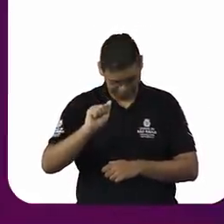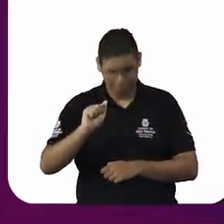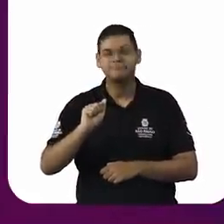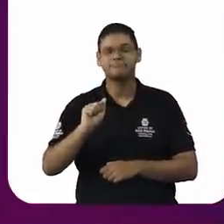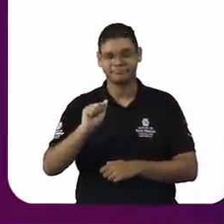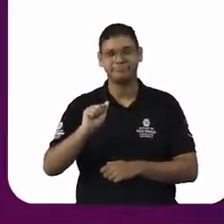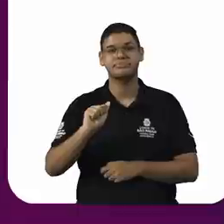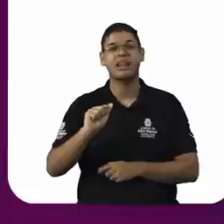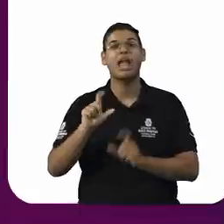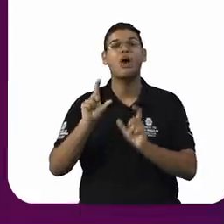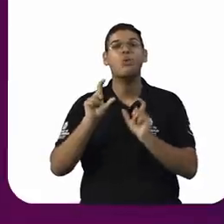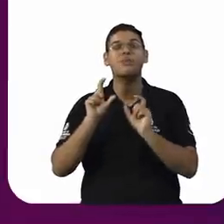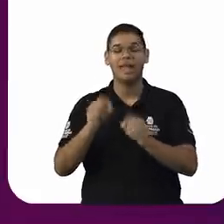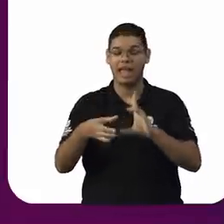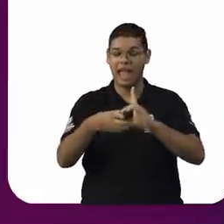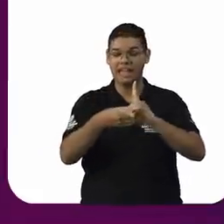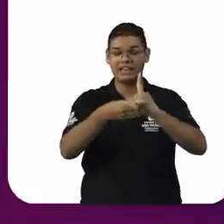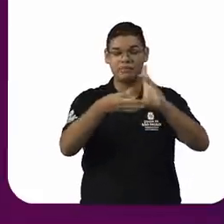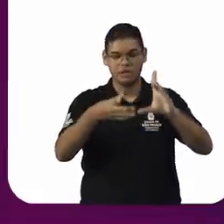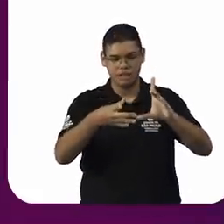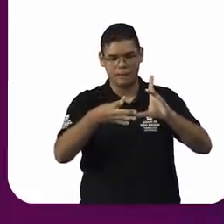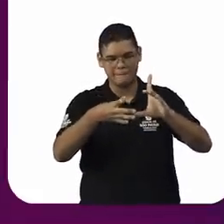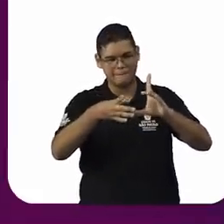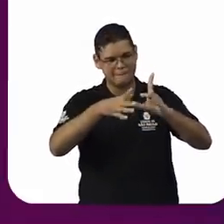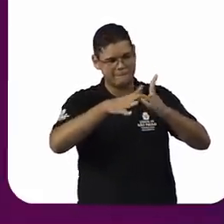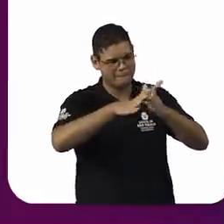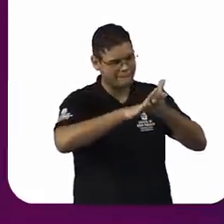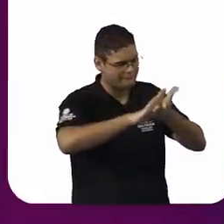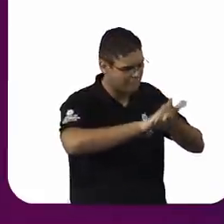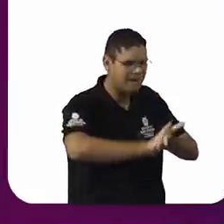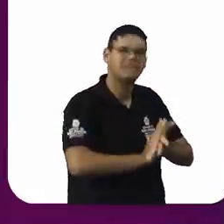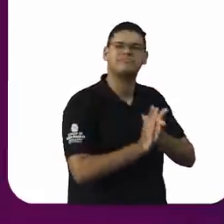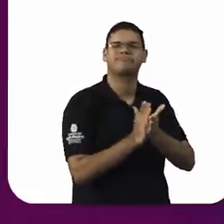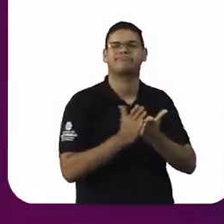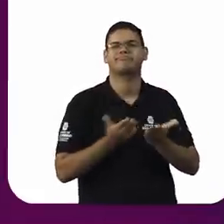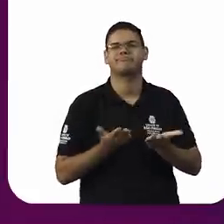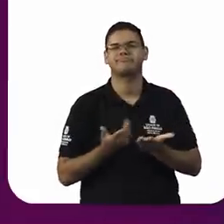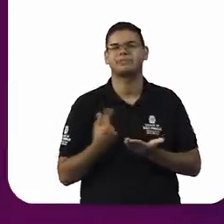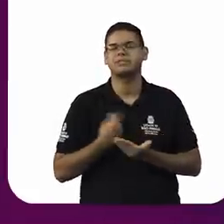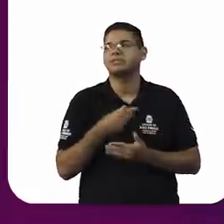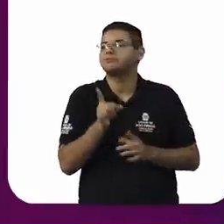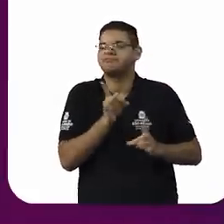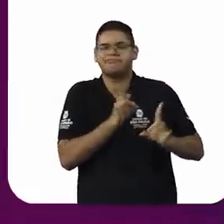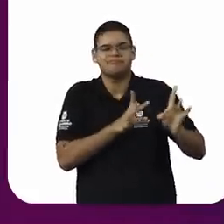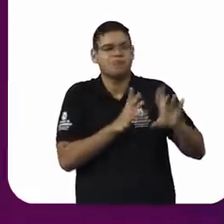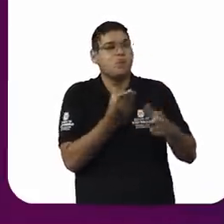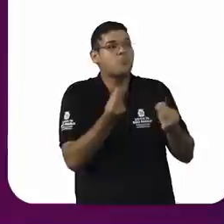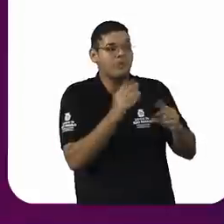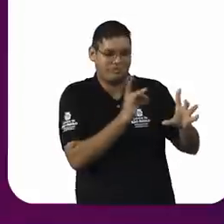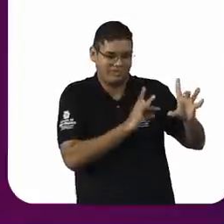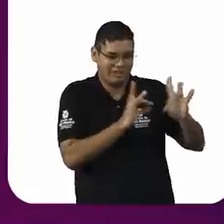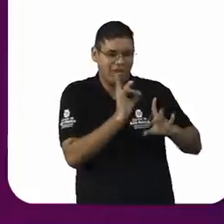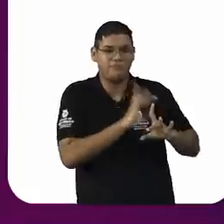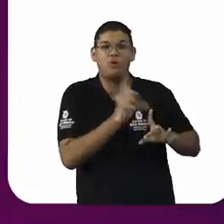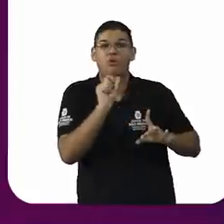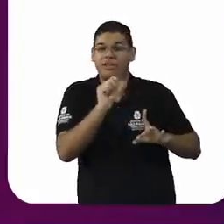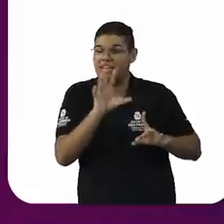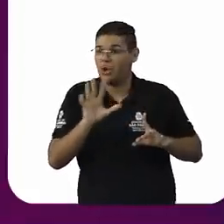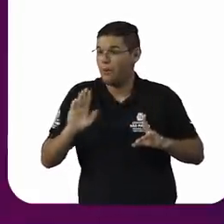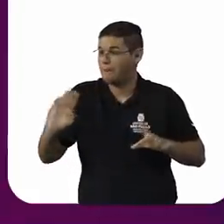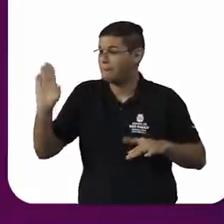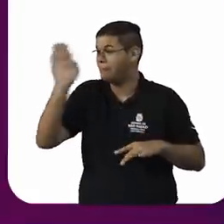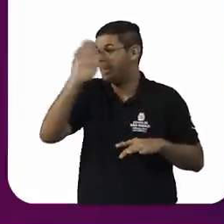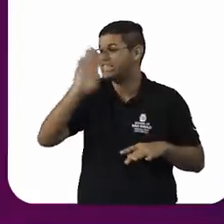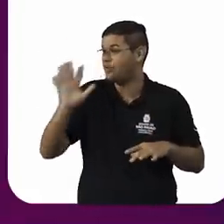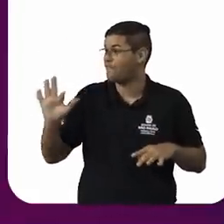a democracia e eu tenho muito temor sobre o que nós podemos ter no curto prazo no Brasil em função